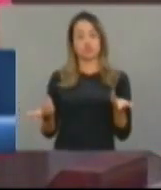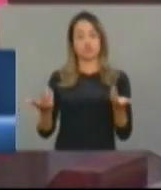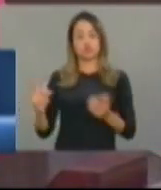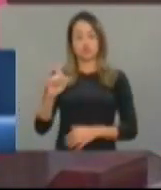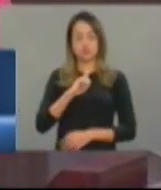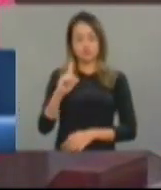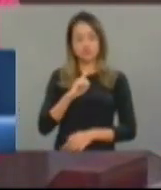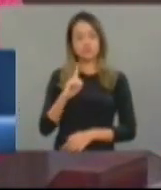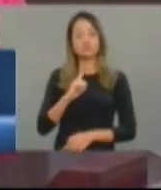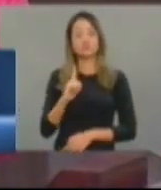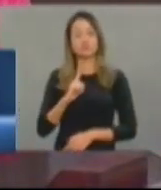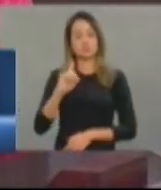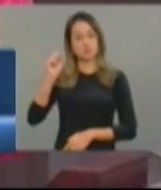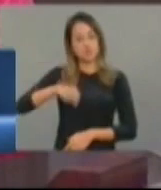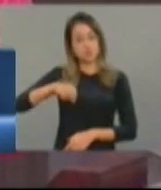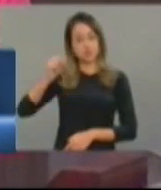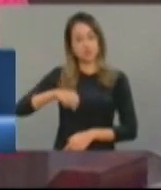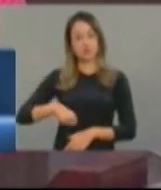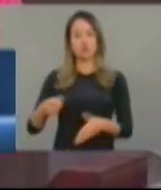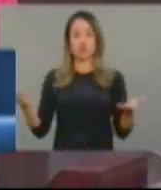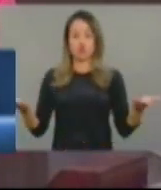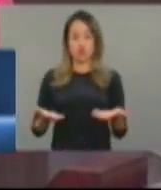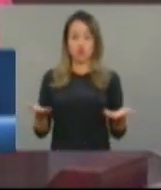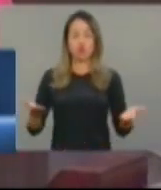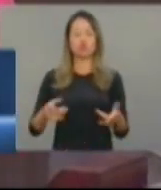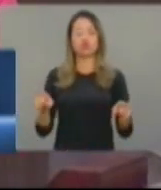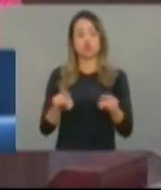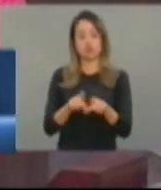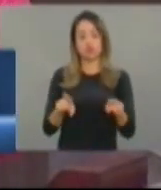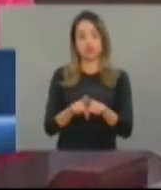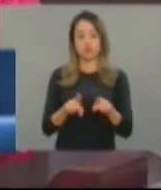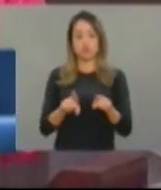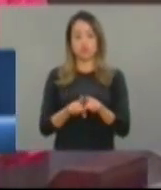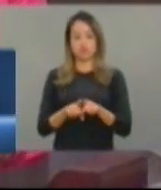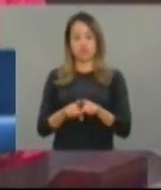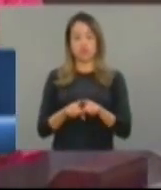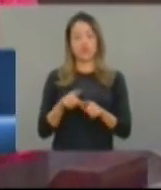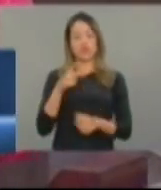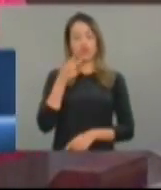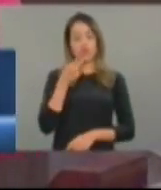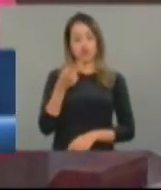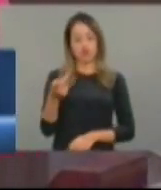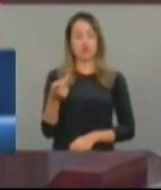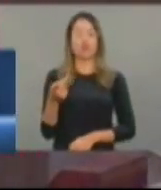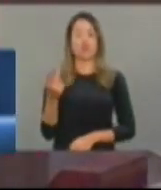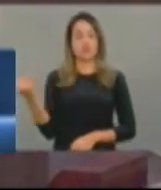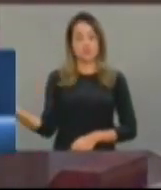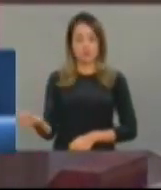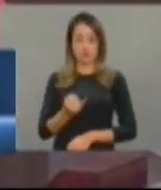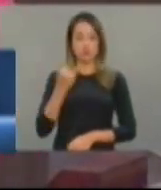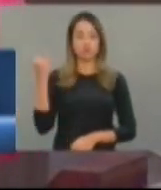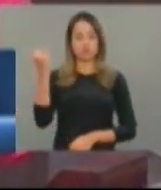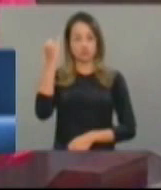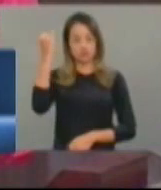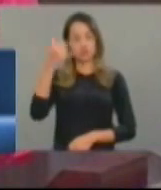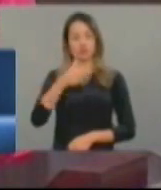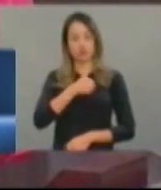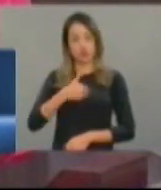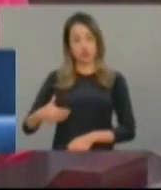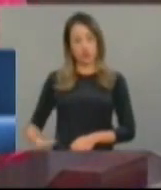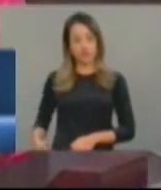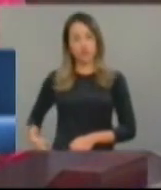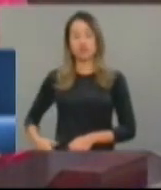implementado, e eu vou aqui hoje também destacar esses planos, mas quero dizer que é importante também que o governo possa